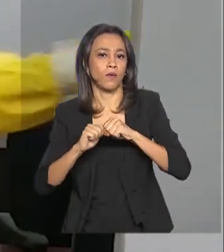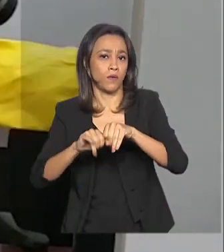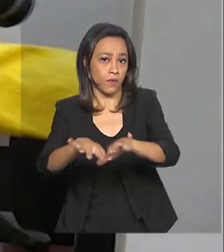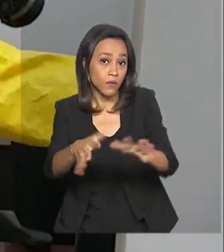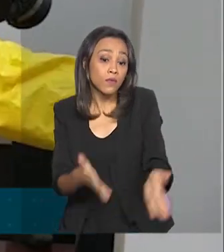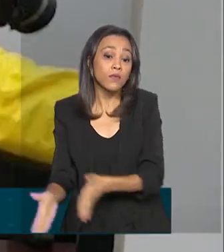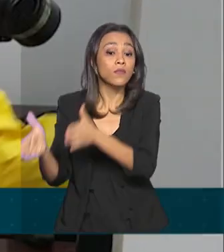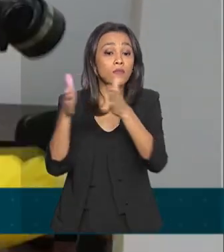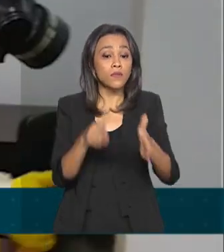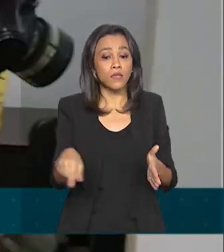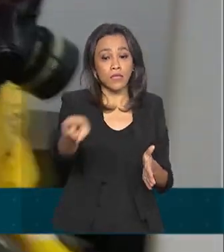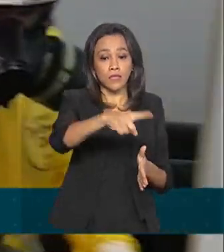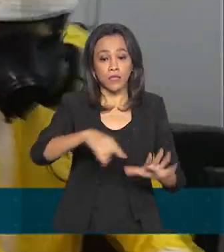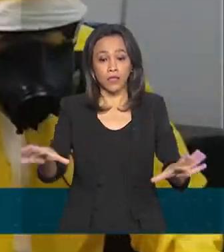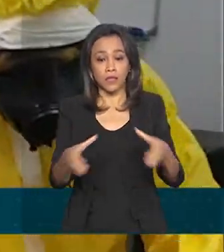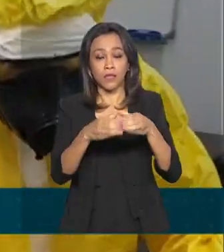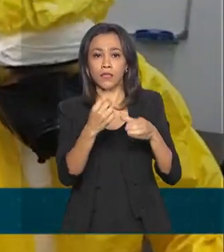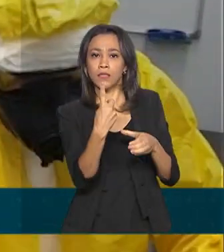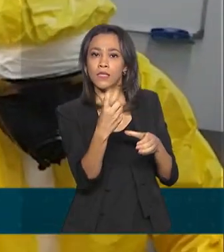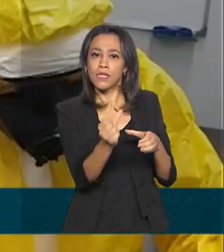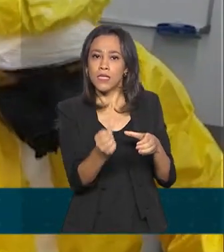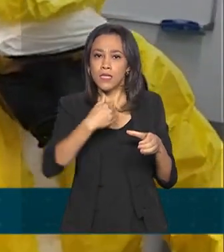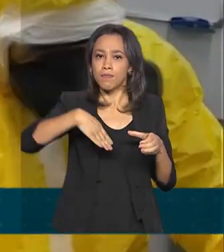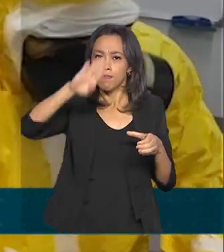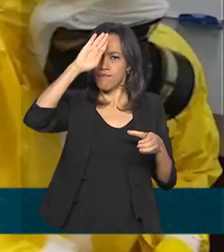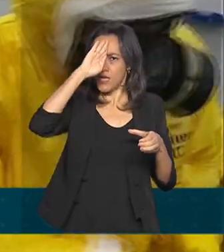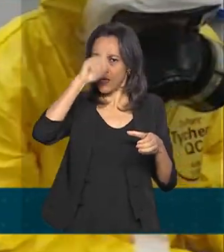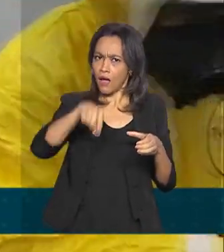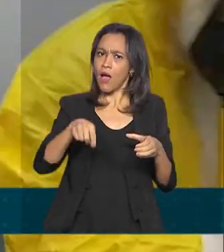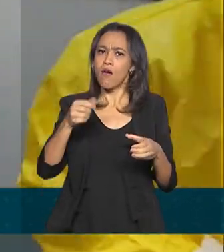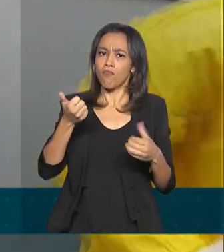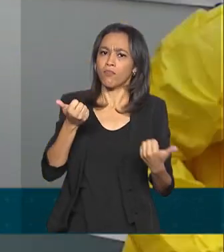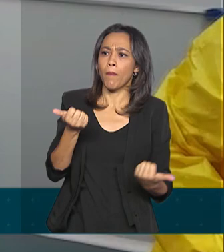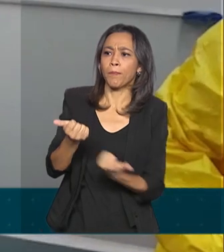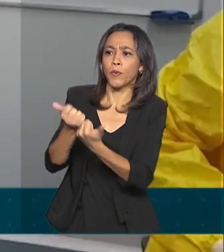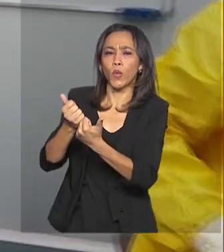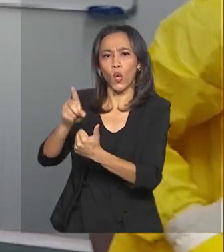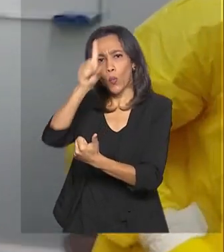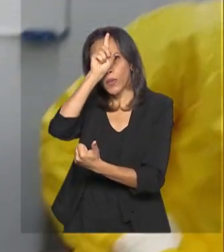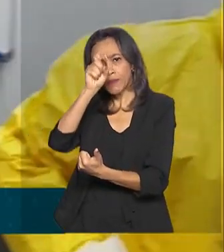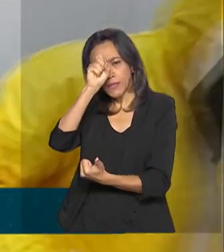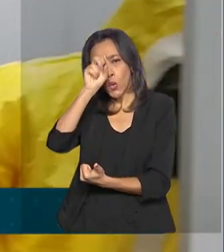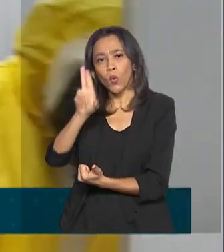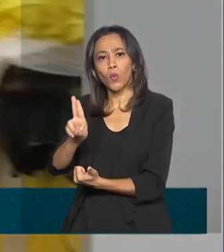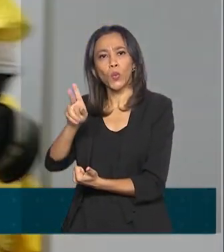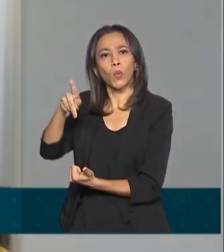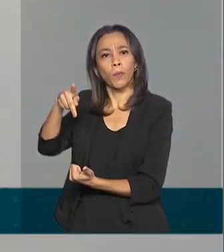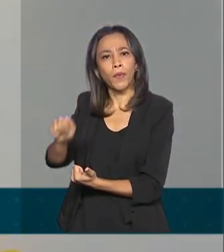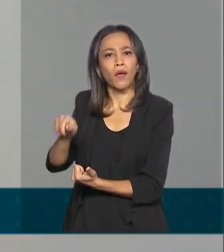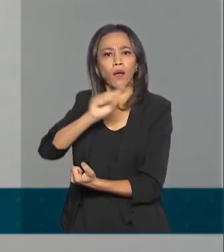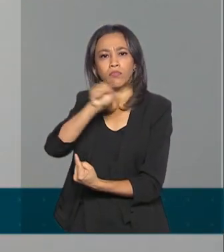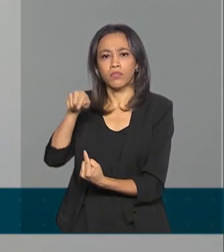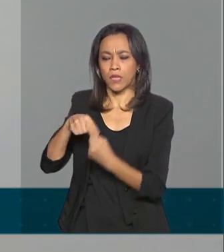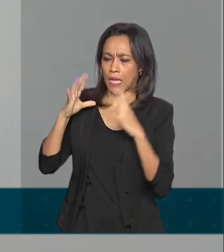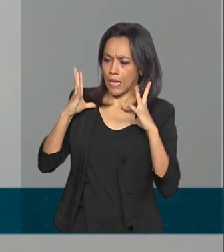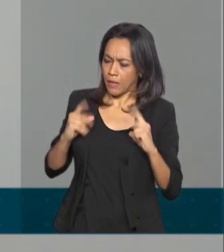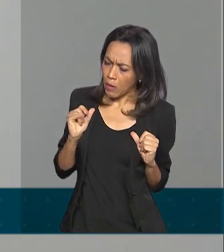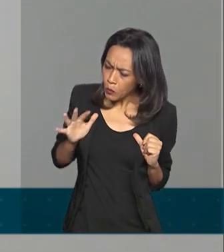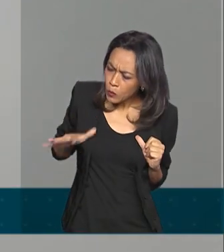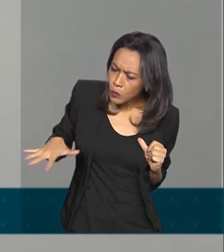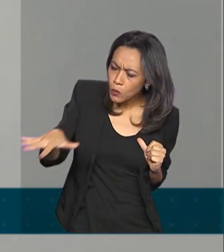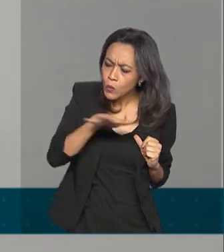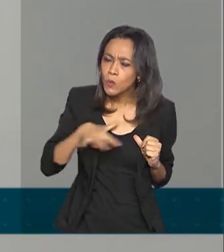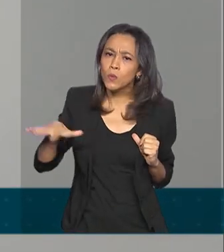militares fizeram a desinfecção numa UPA, unidade de pronto atendimento, com o objetivo de reforçar a limpeza para eliminar